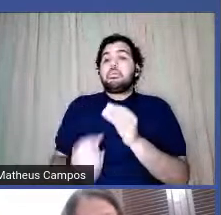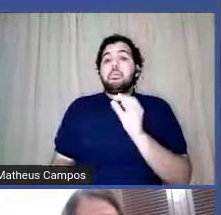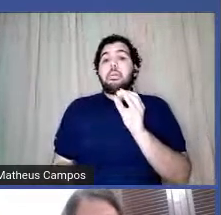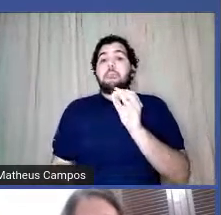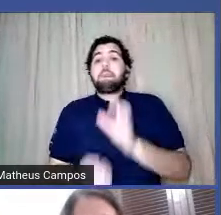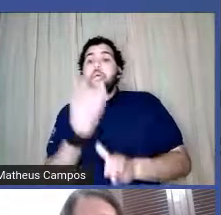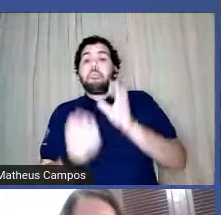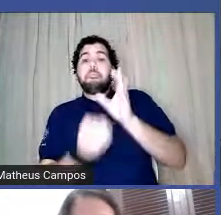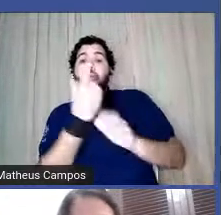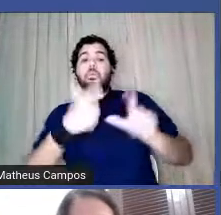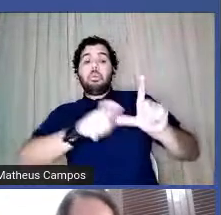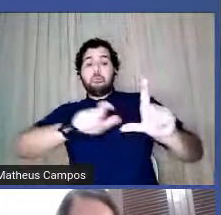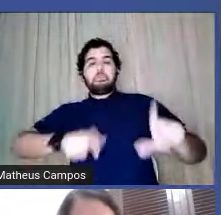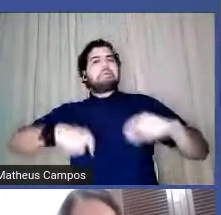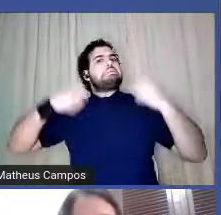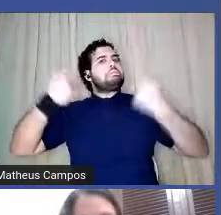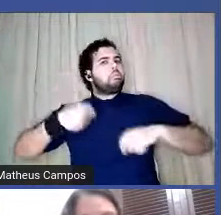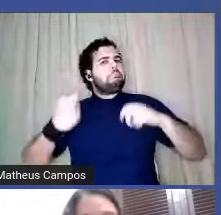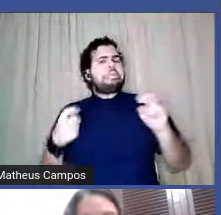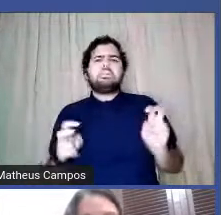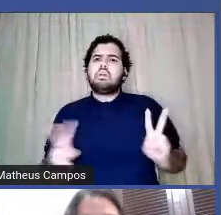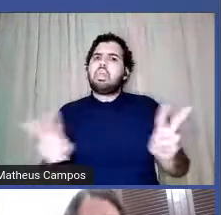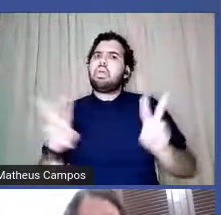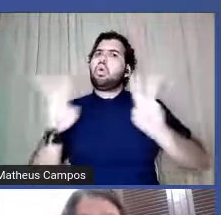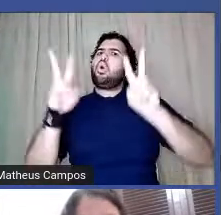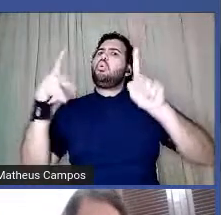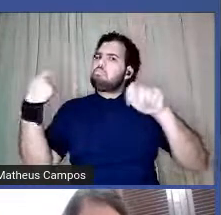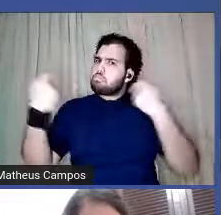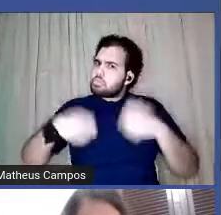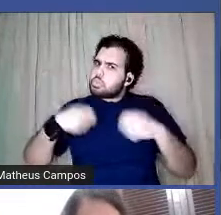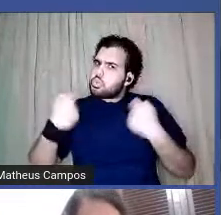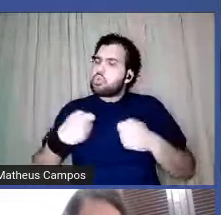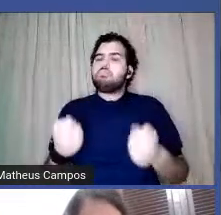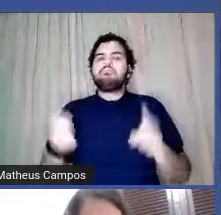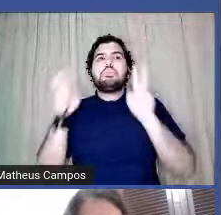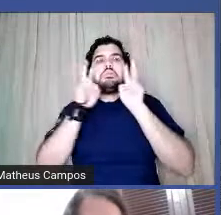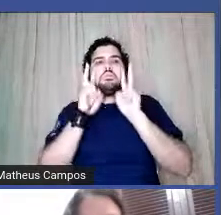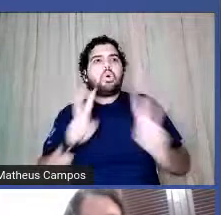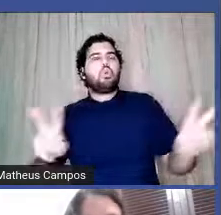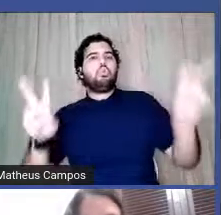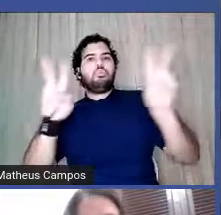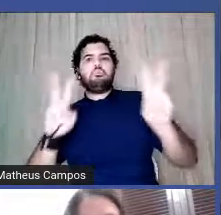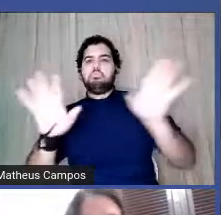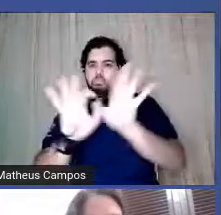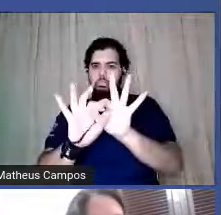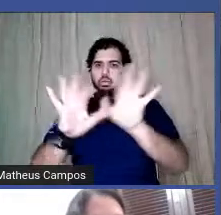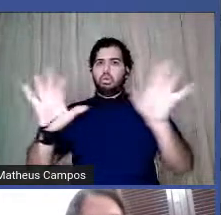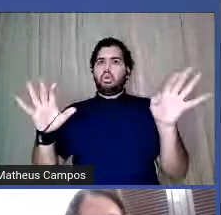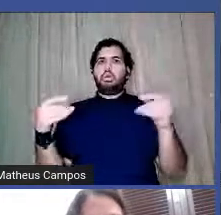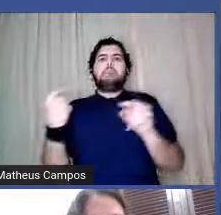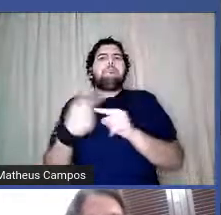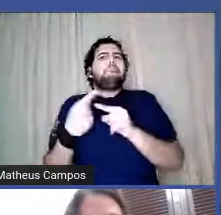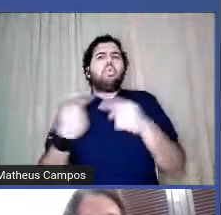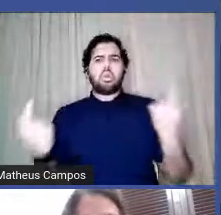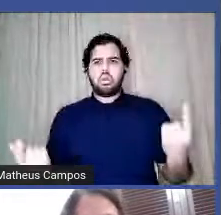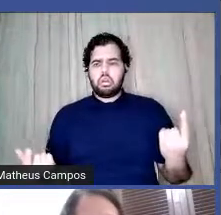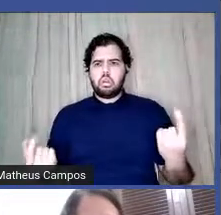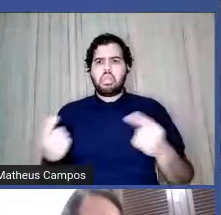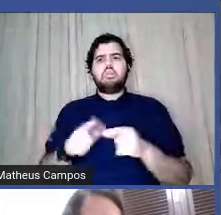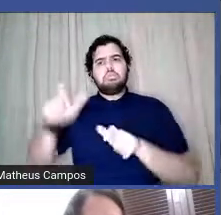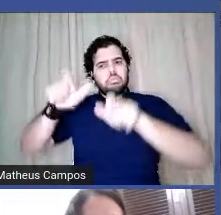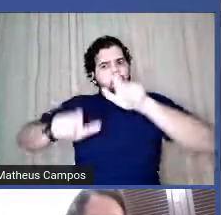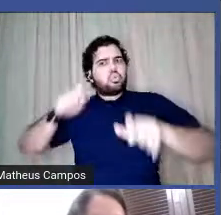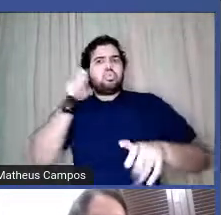ela precisa ser mais valorizada e precisa ser mais visibilizada também, porque tem escritoras